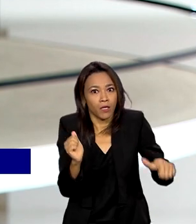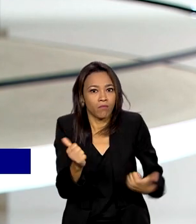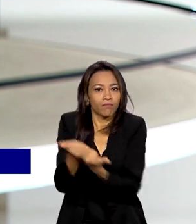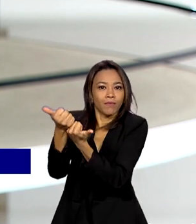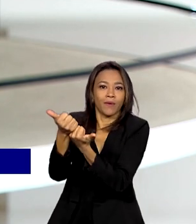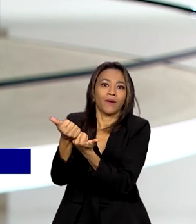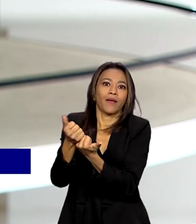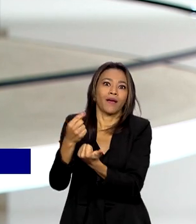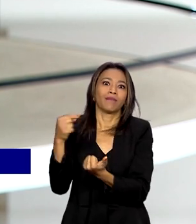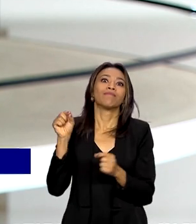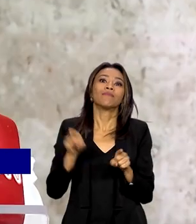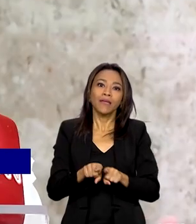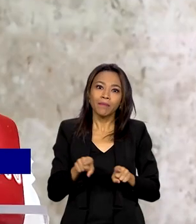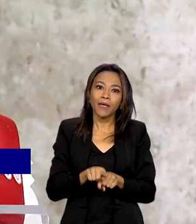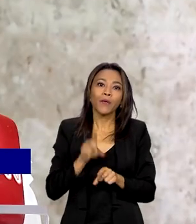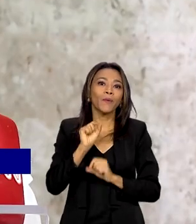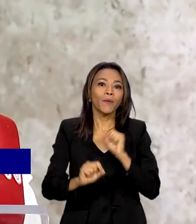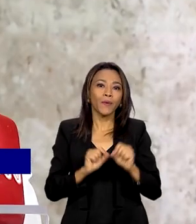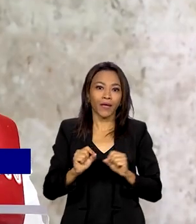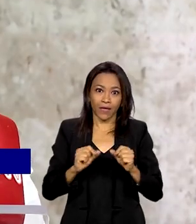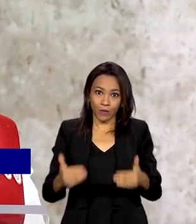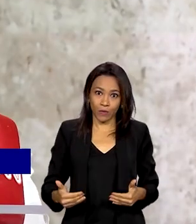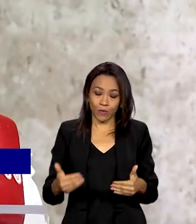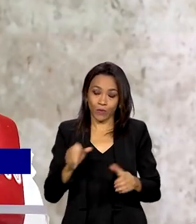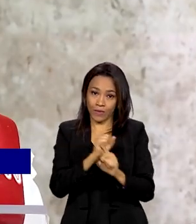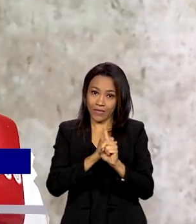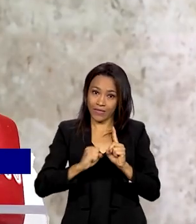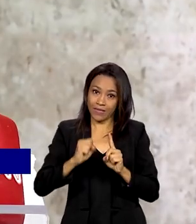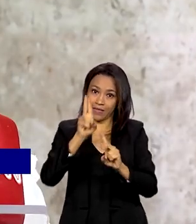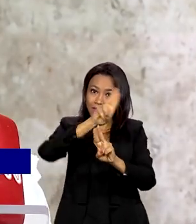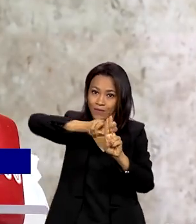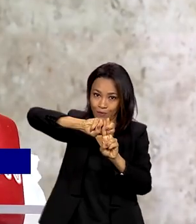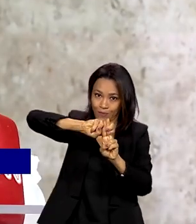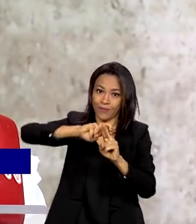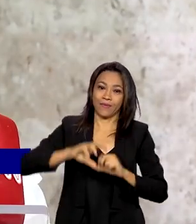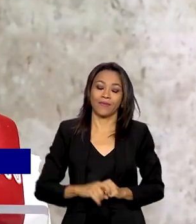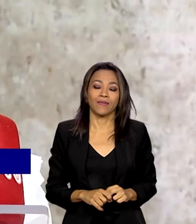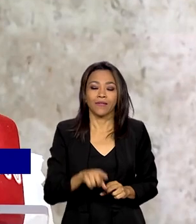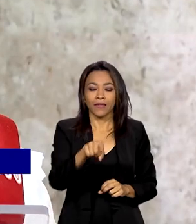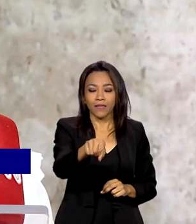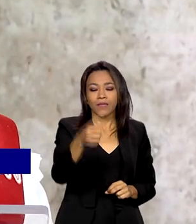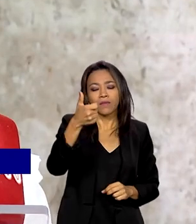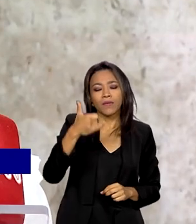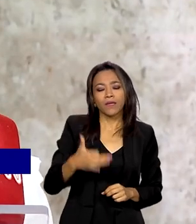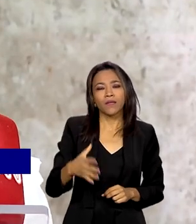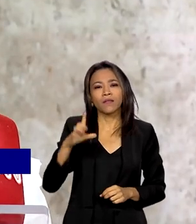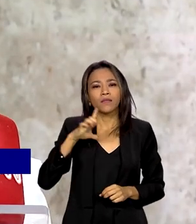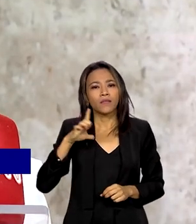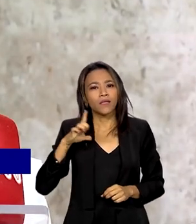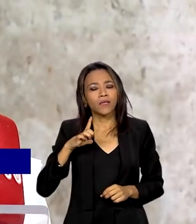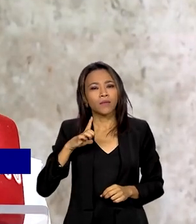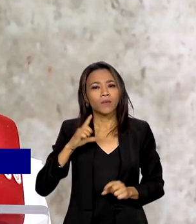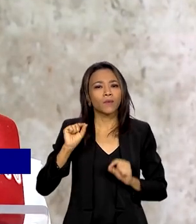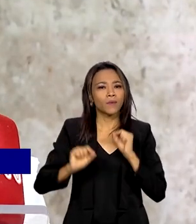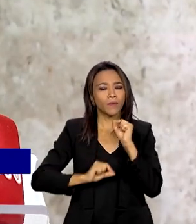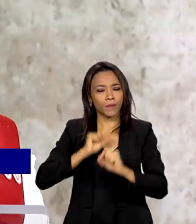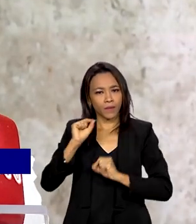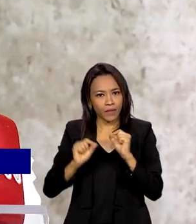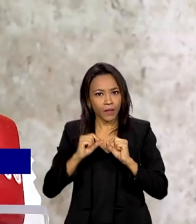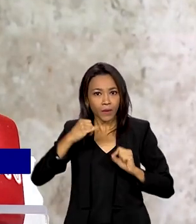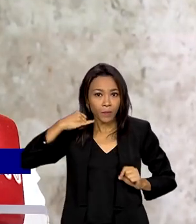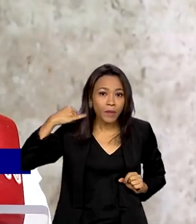o sistema único de saúde. Nós temos uma grande necessidade de reforço da atenção